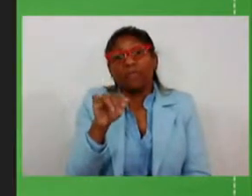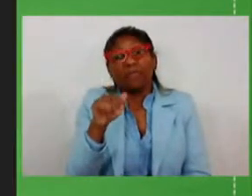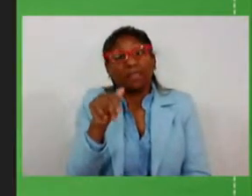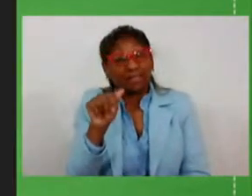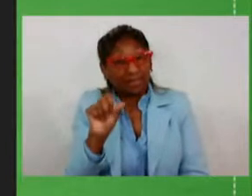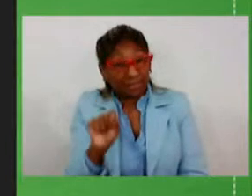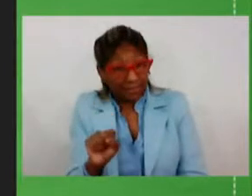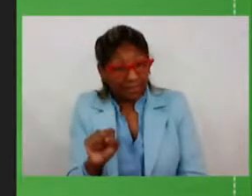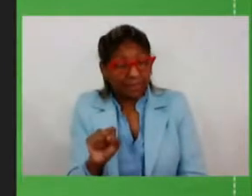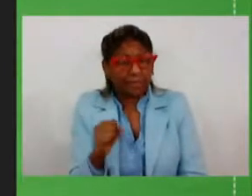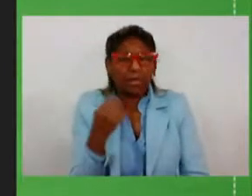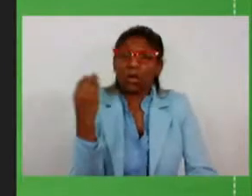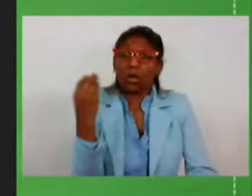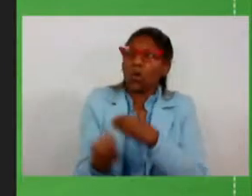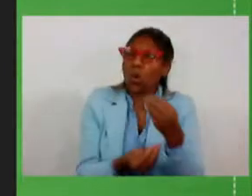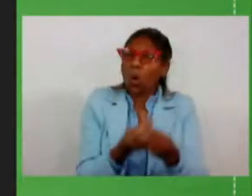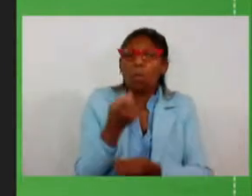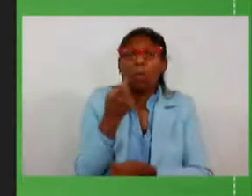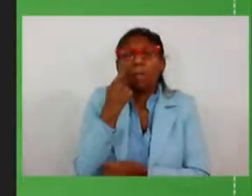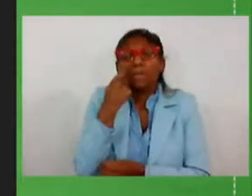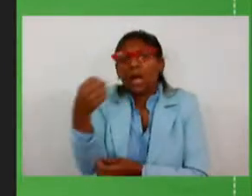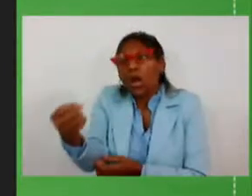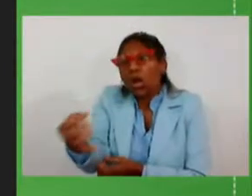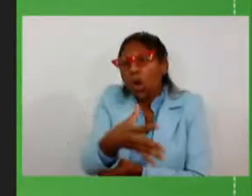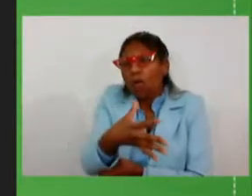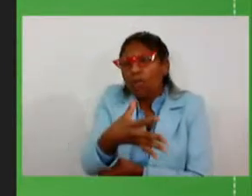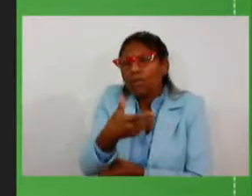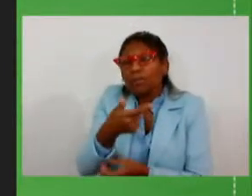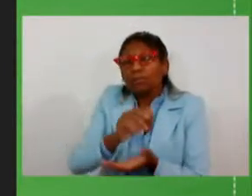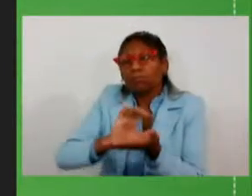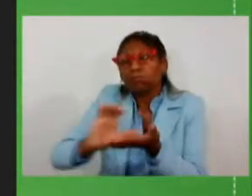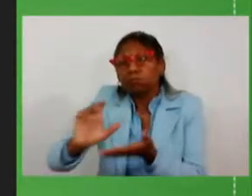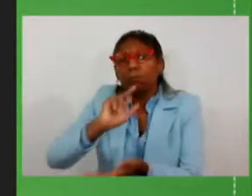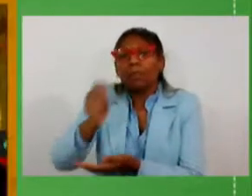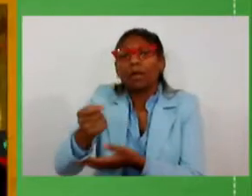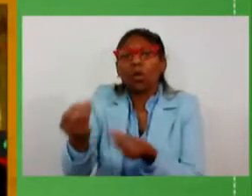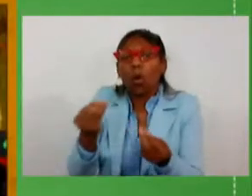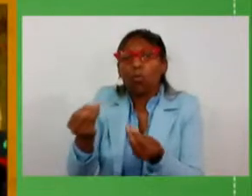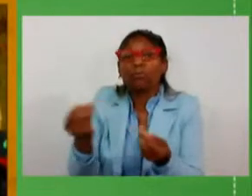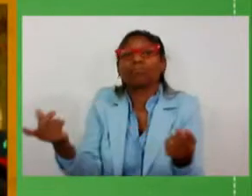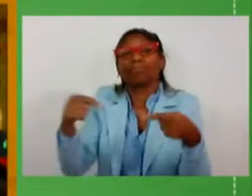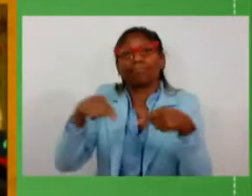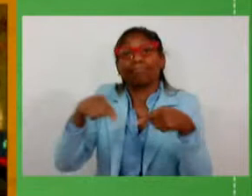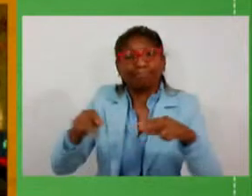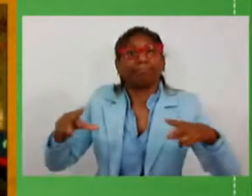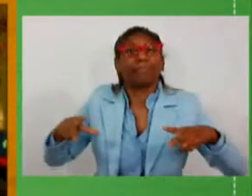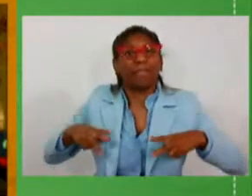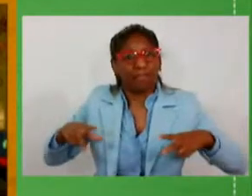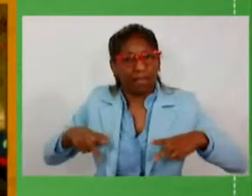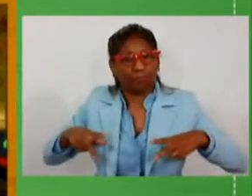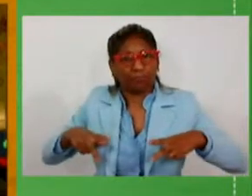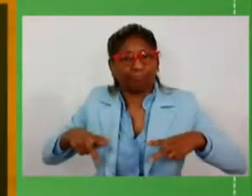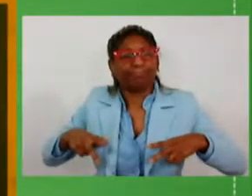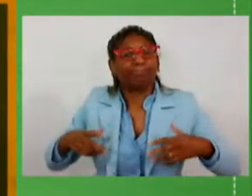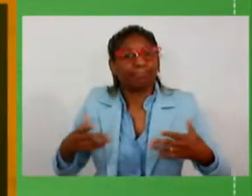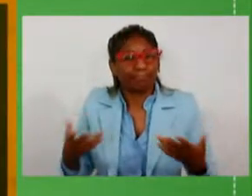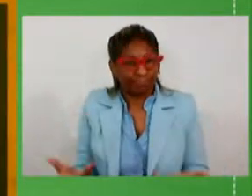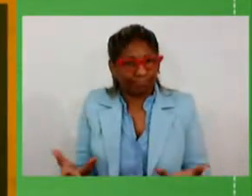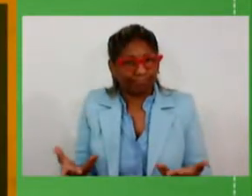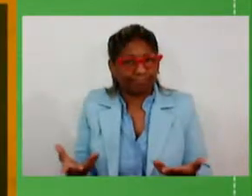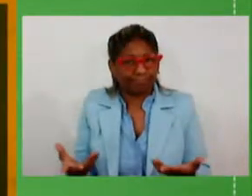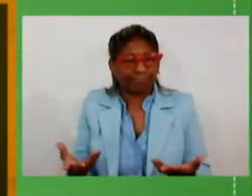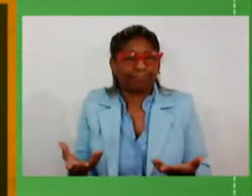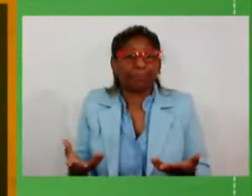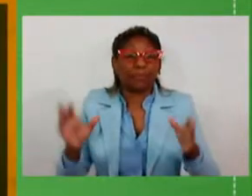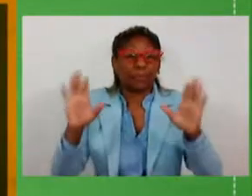moderna esse investimento, a gente busca, na parceria do setor privado, boa parte desse investimento. O